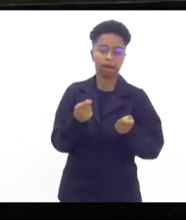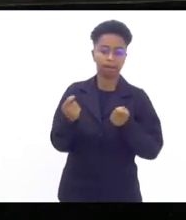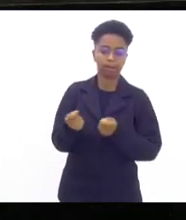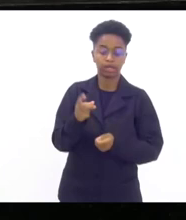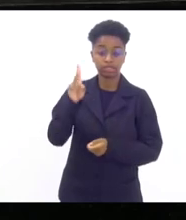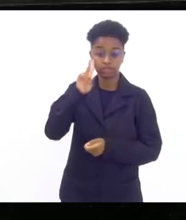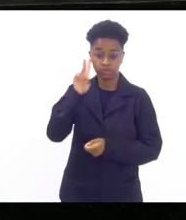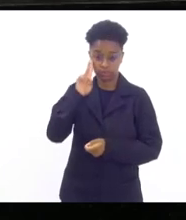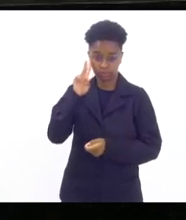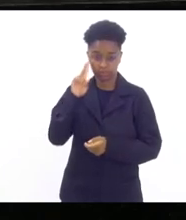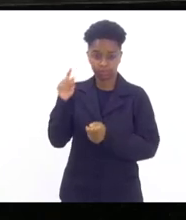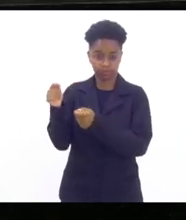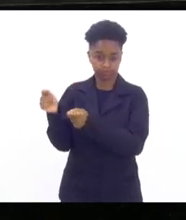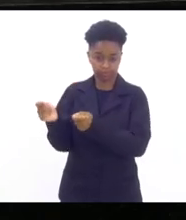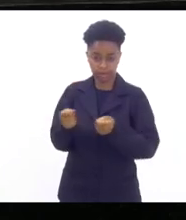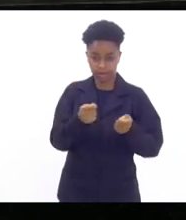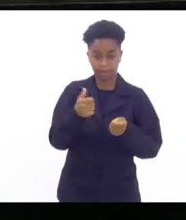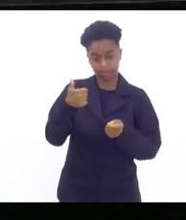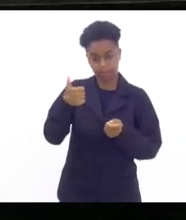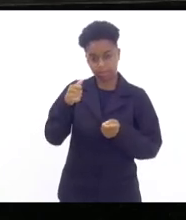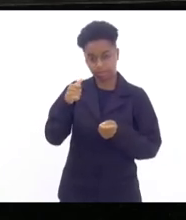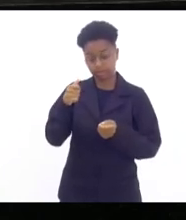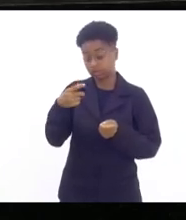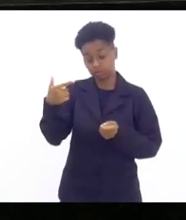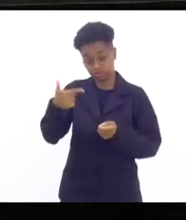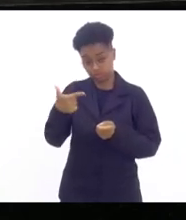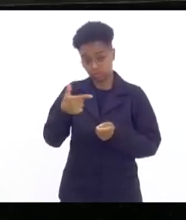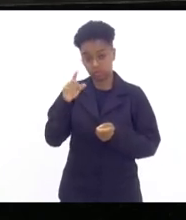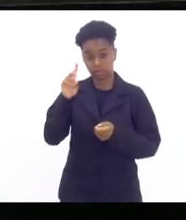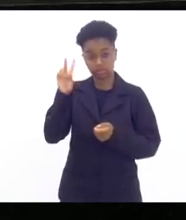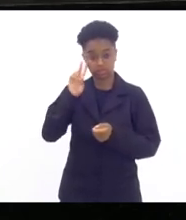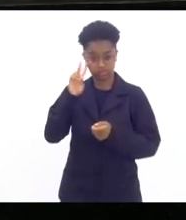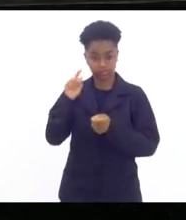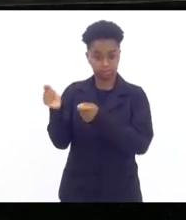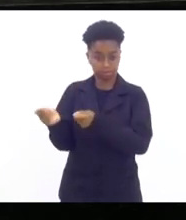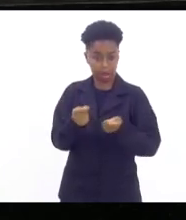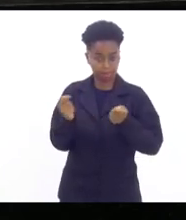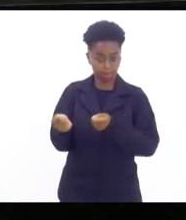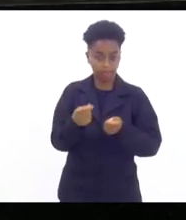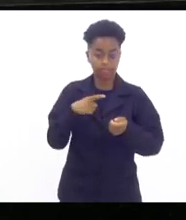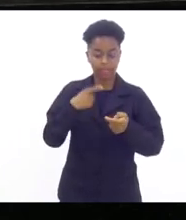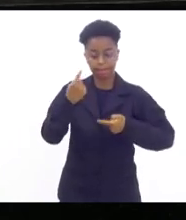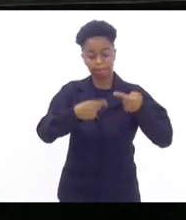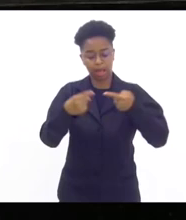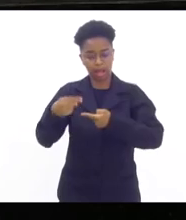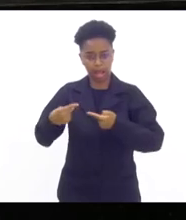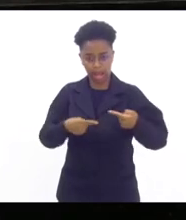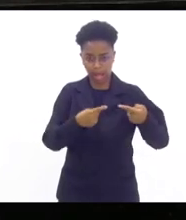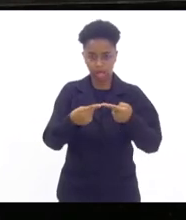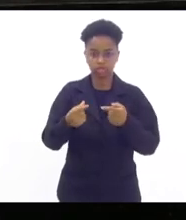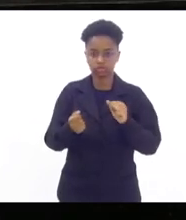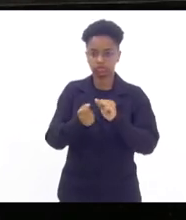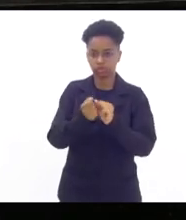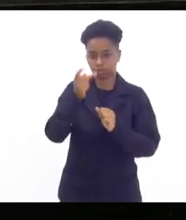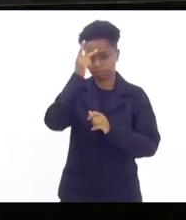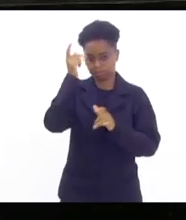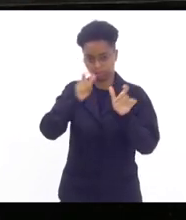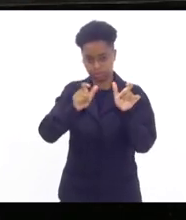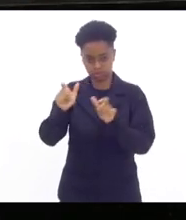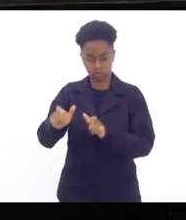segunda segunda-feira de cada mês um grande debate com seus corregionários com seus companheiros